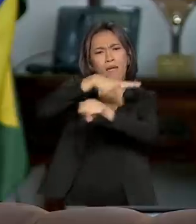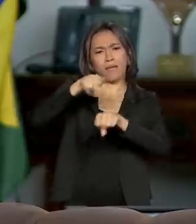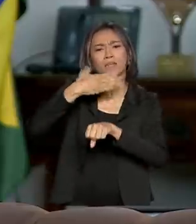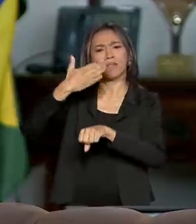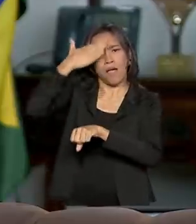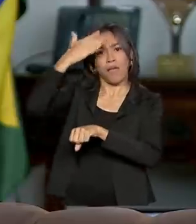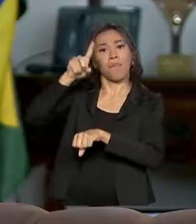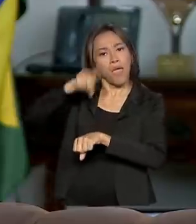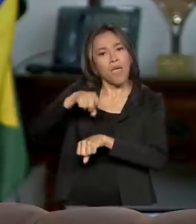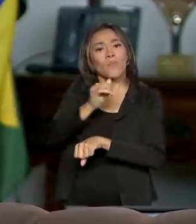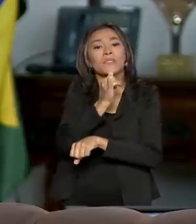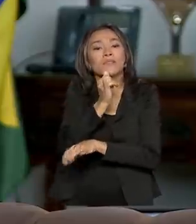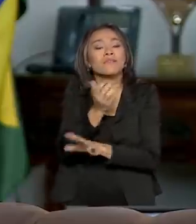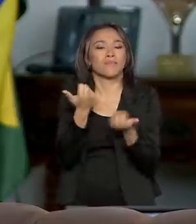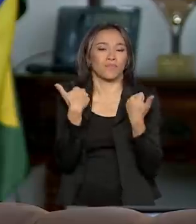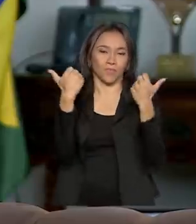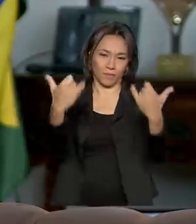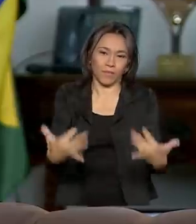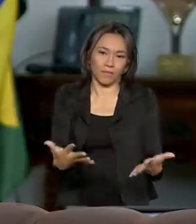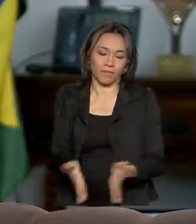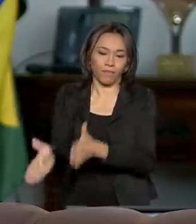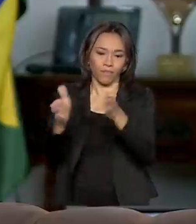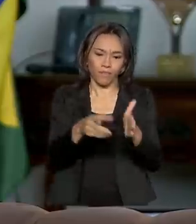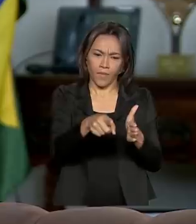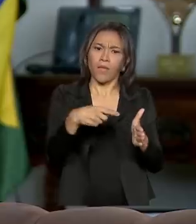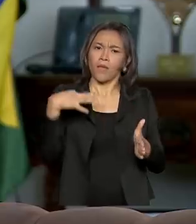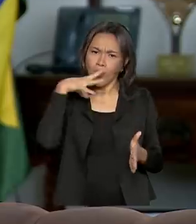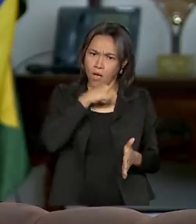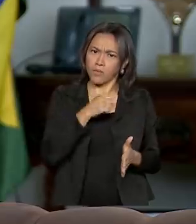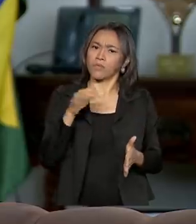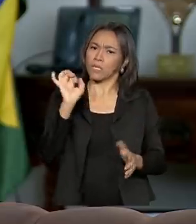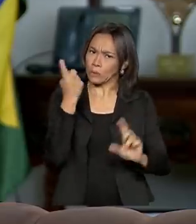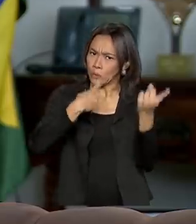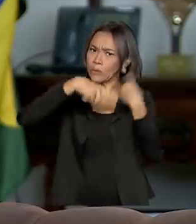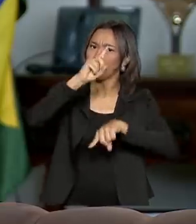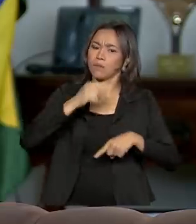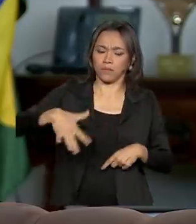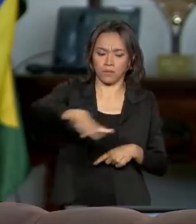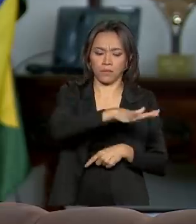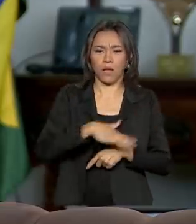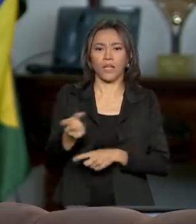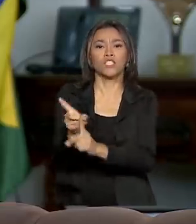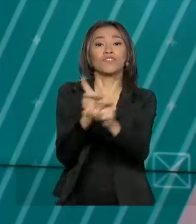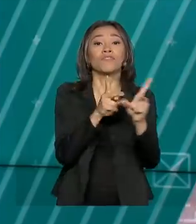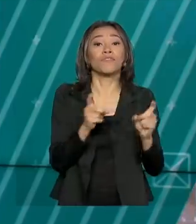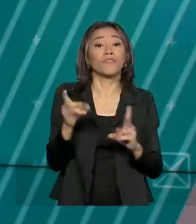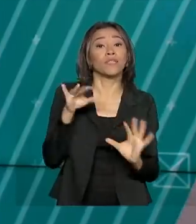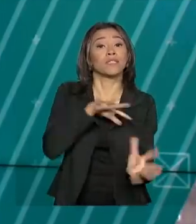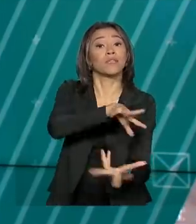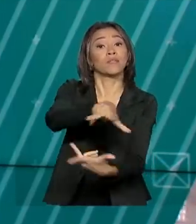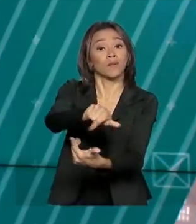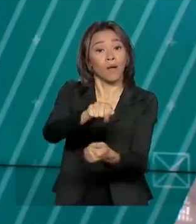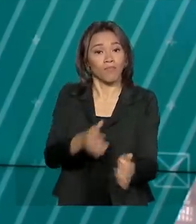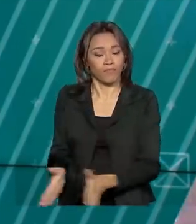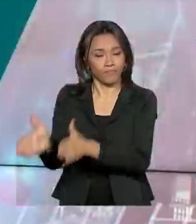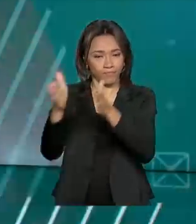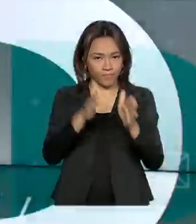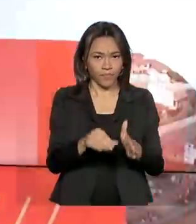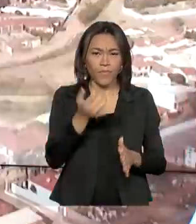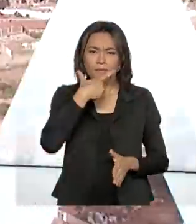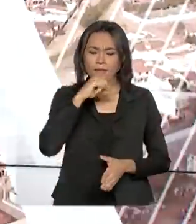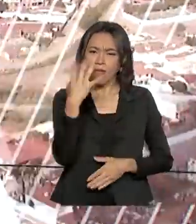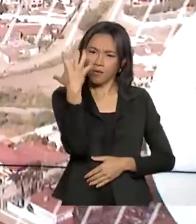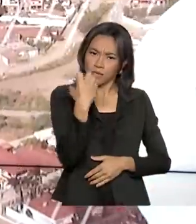tivemos aí, eu acho que, muito sucesso nessa área de comércio internacional. Quem recebe